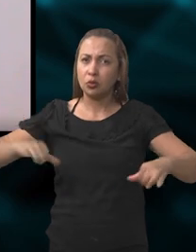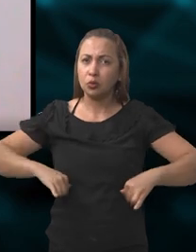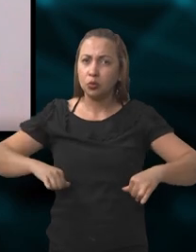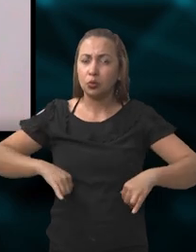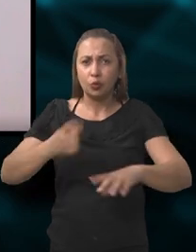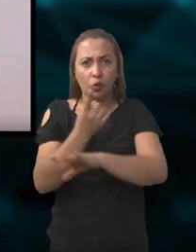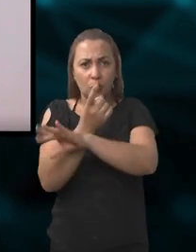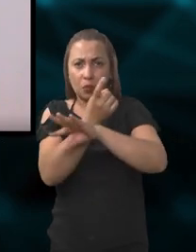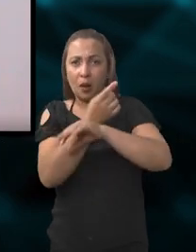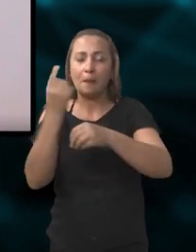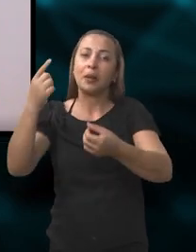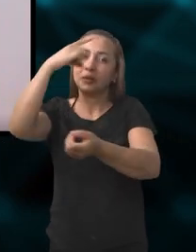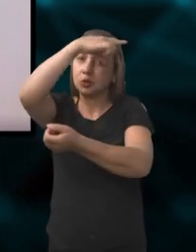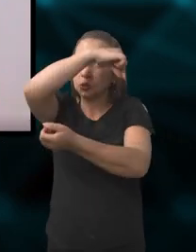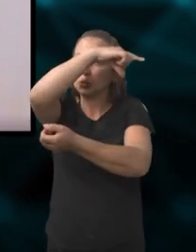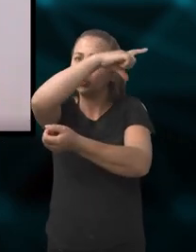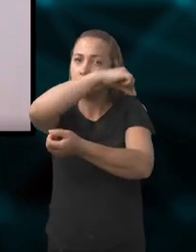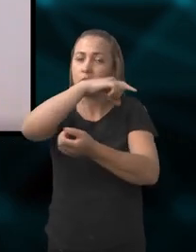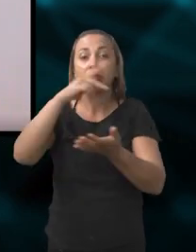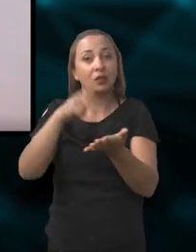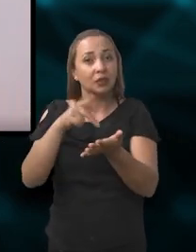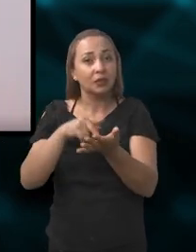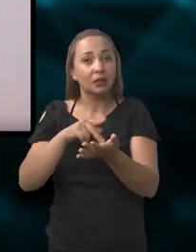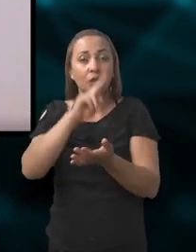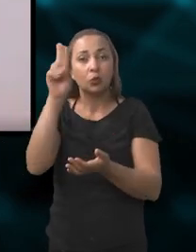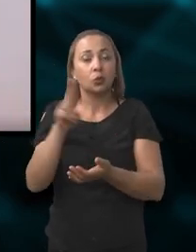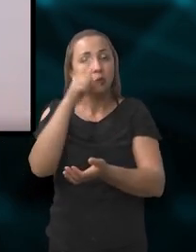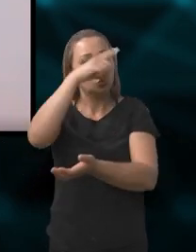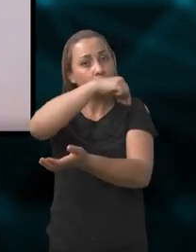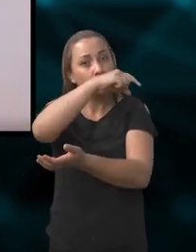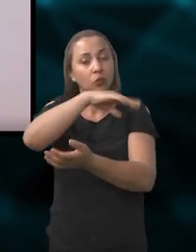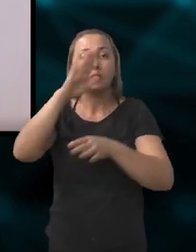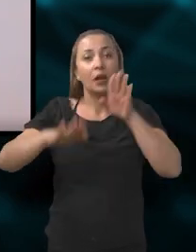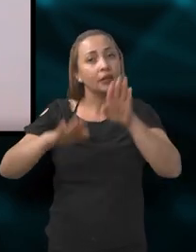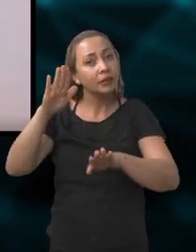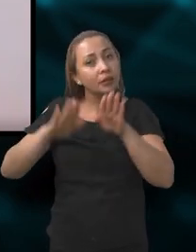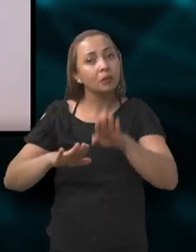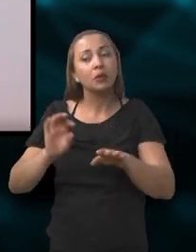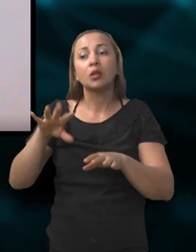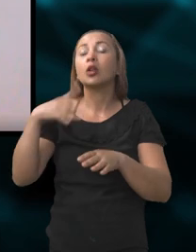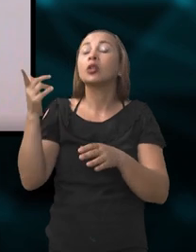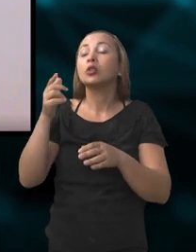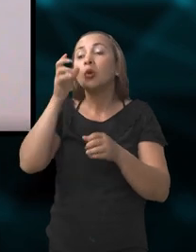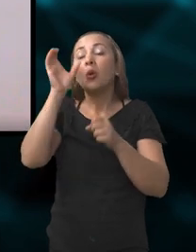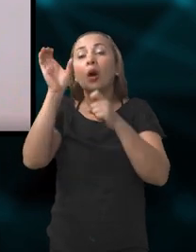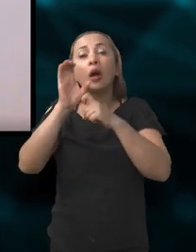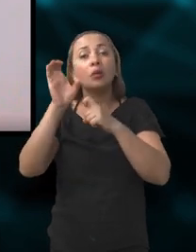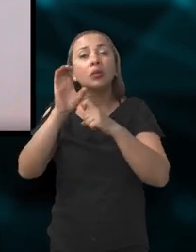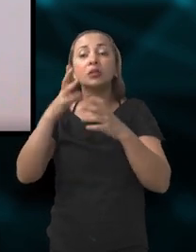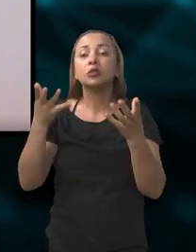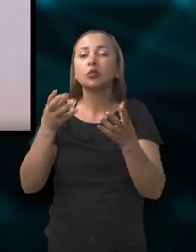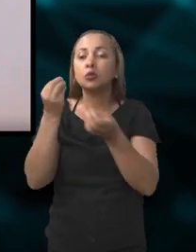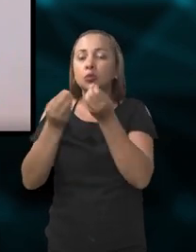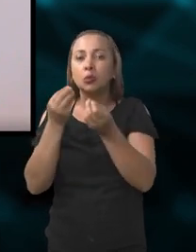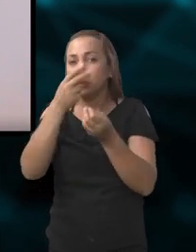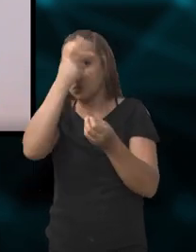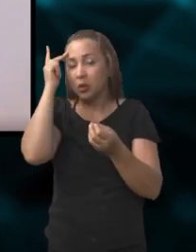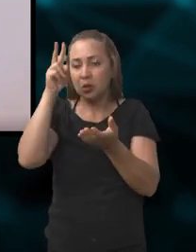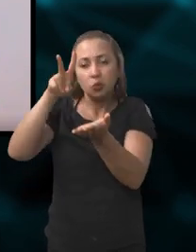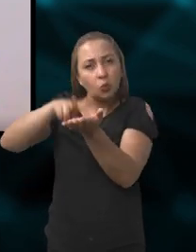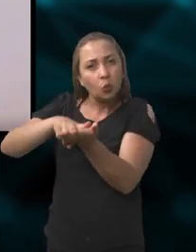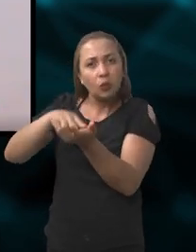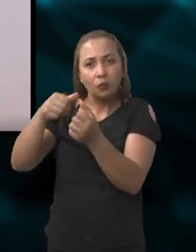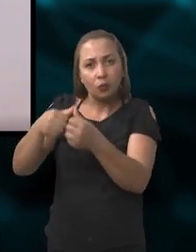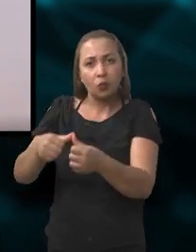precisa dar soro. Na verdade, o uso do soro vai depender muito do quadro clínico que o paciente apresenta e do tipo de